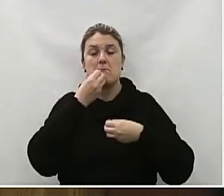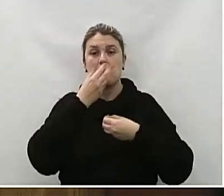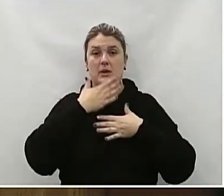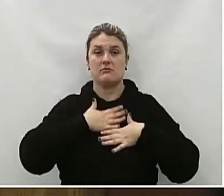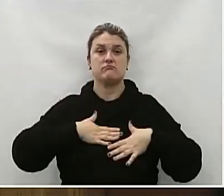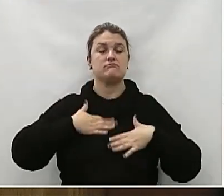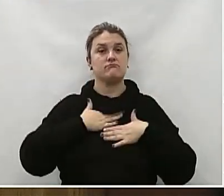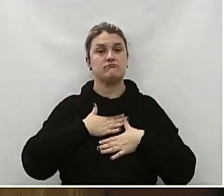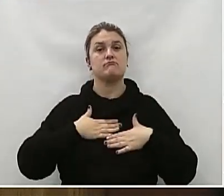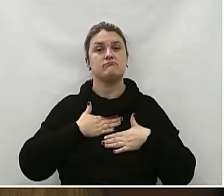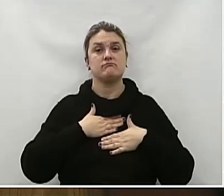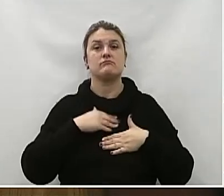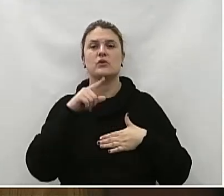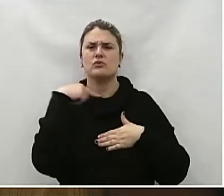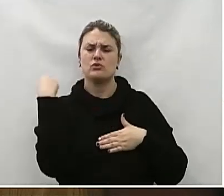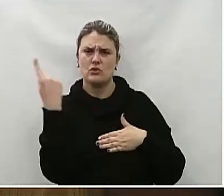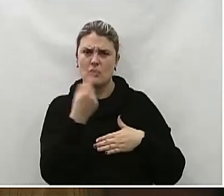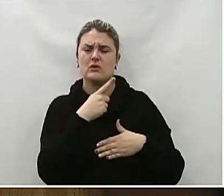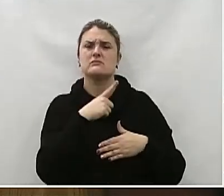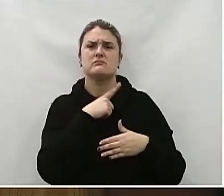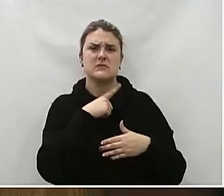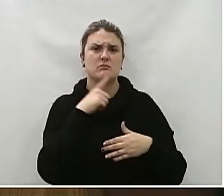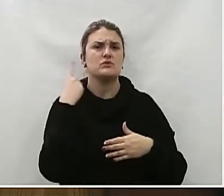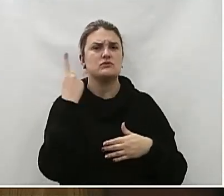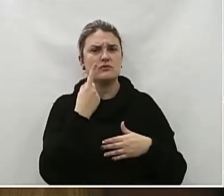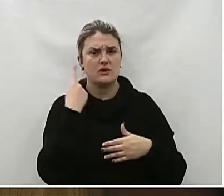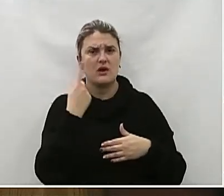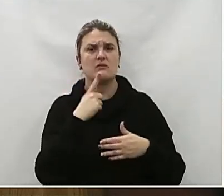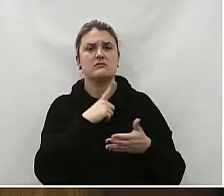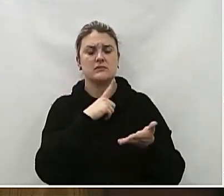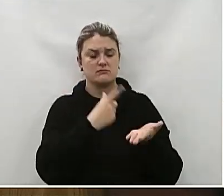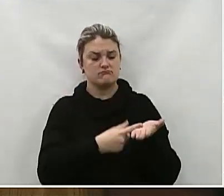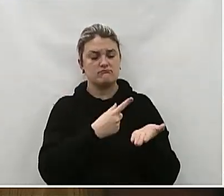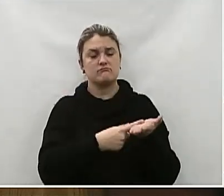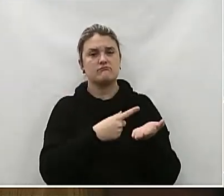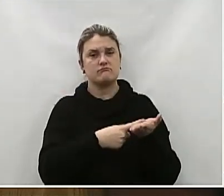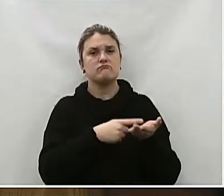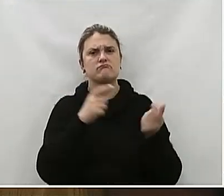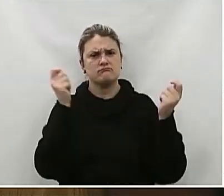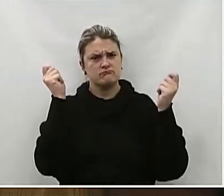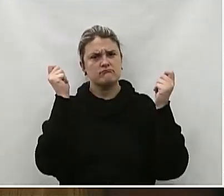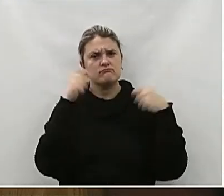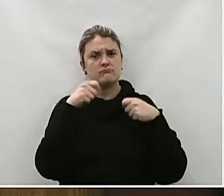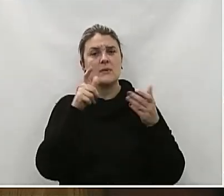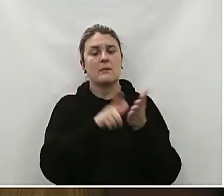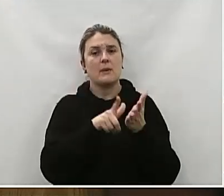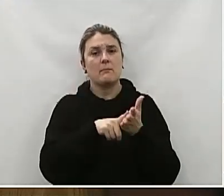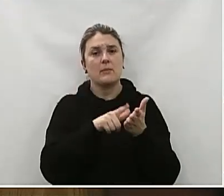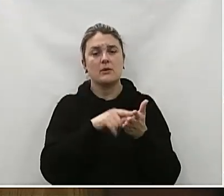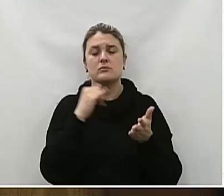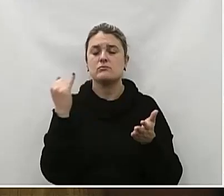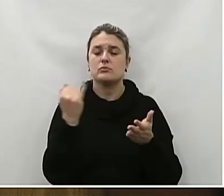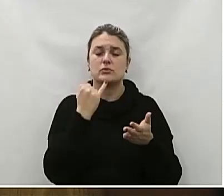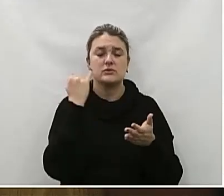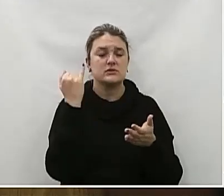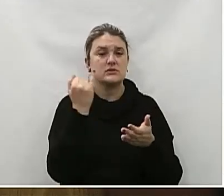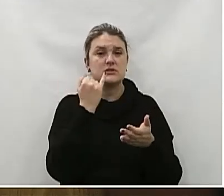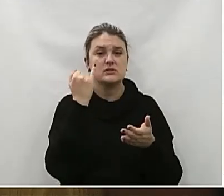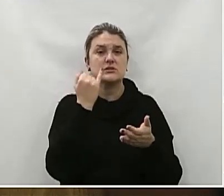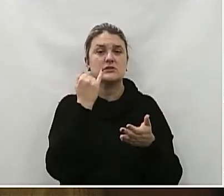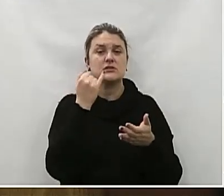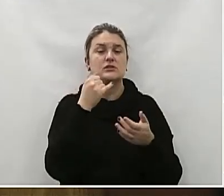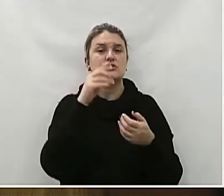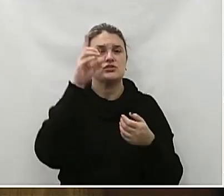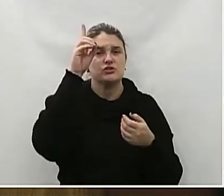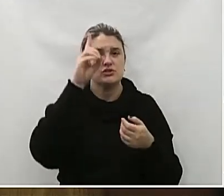cidade Tem a honra De contar Com advogados Que com comprometimento E ética Desempenham Um papel fundamental Na garantia Dos direitos Individuais